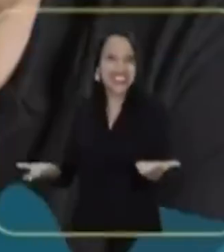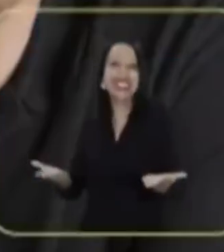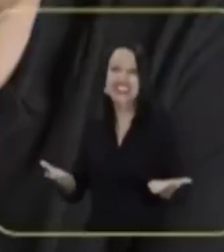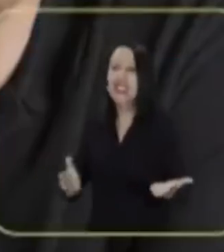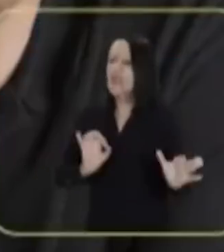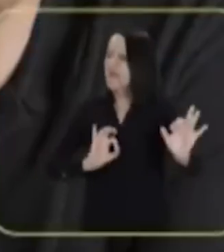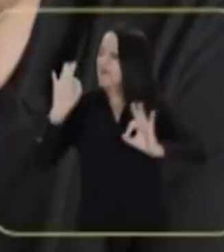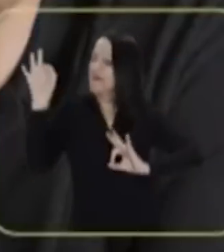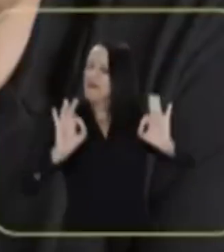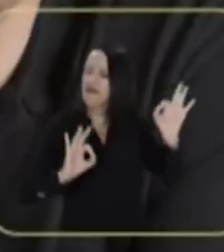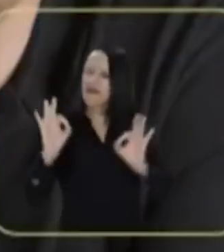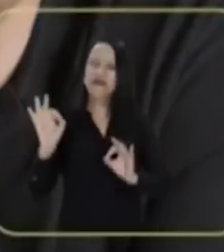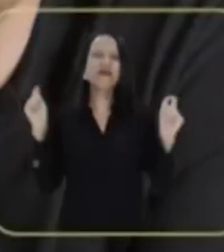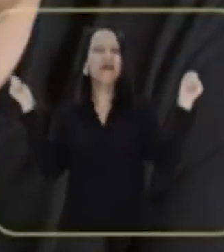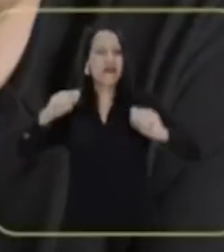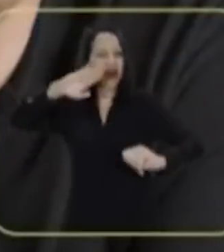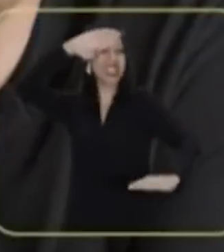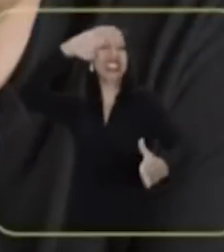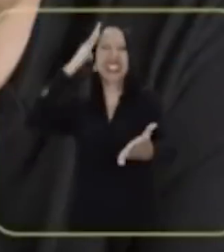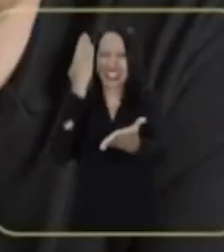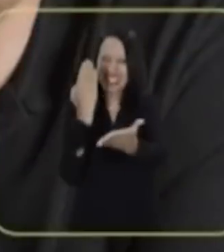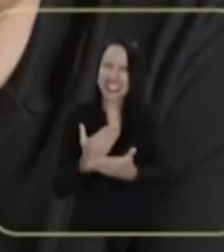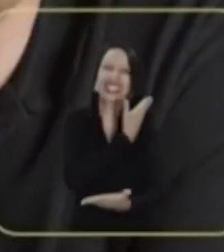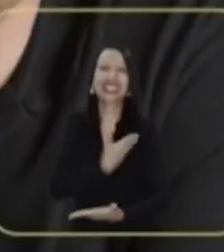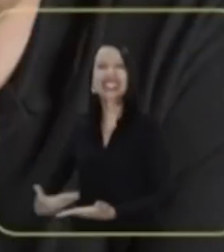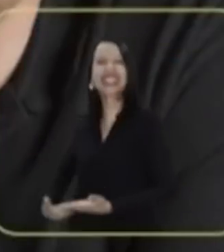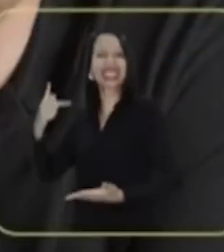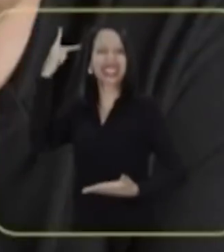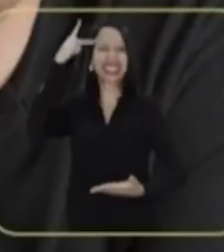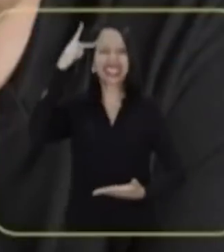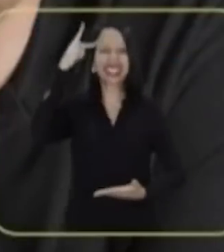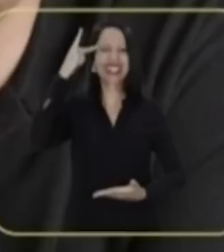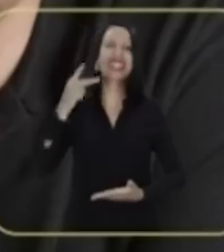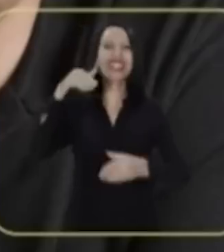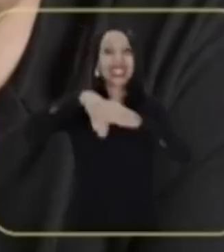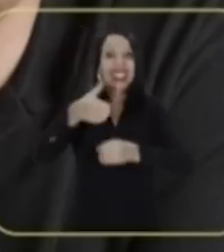Tarcísio, o mais preparado e confiável para governar São Paulo.